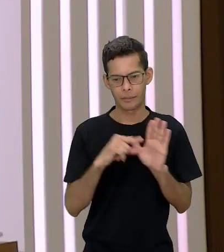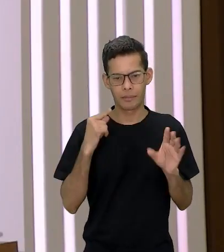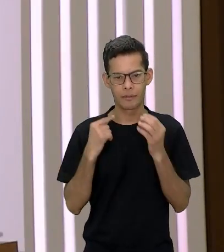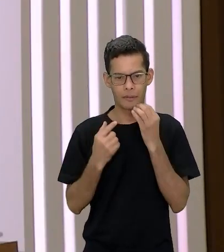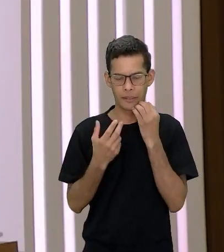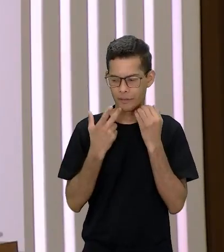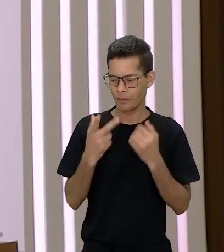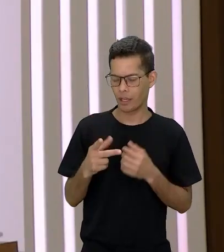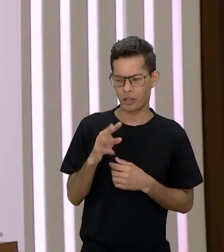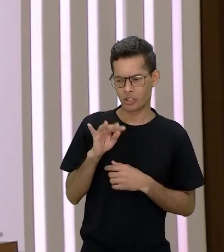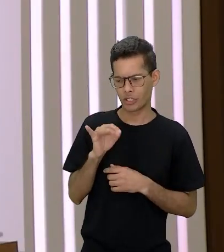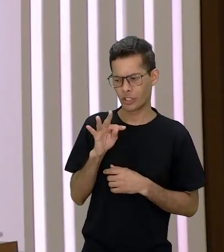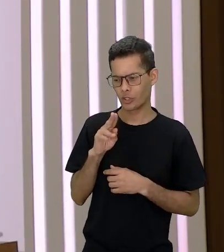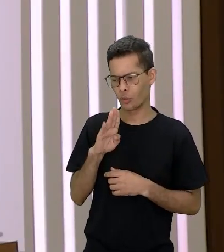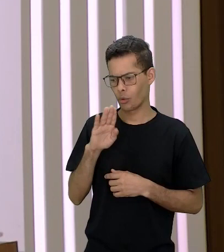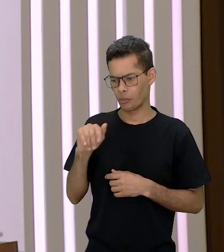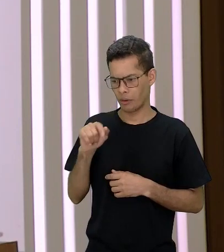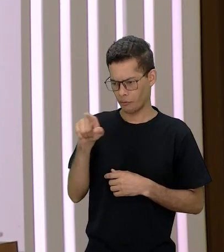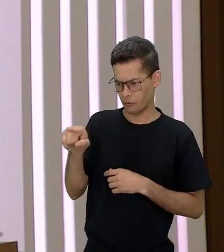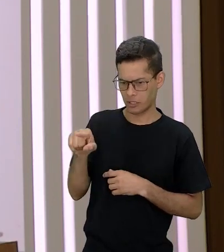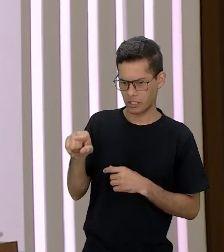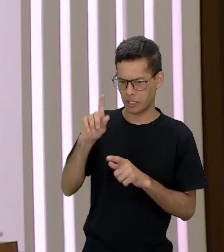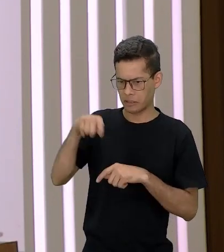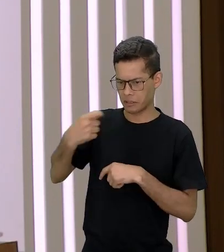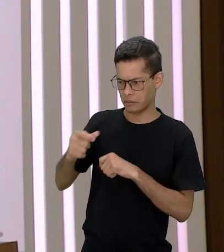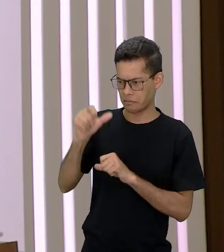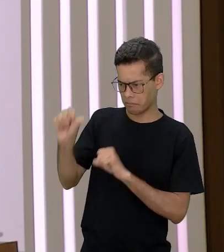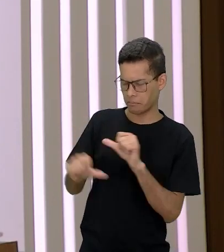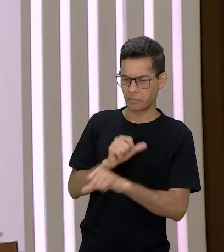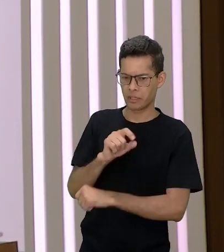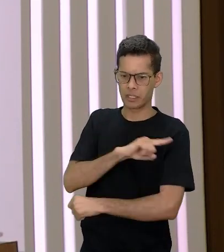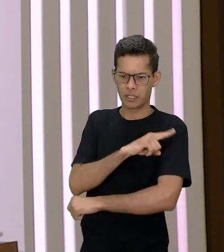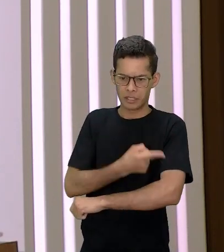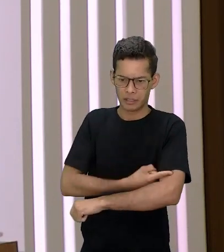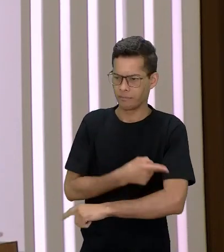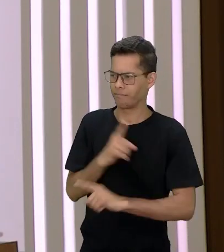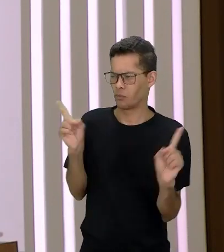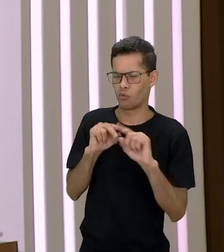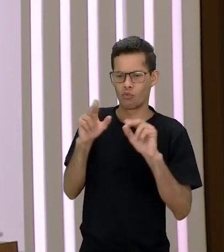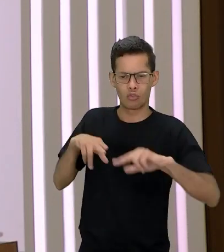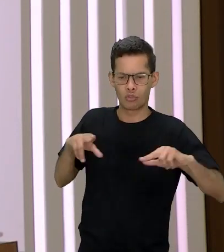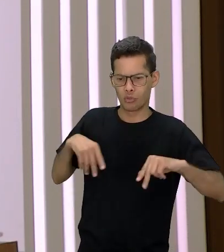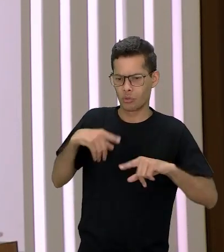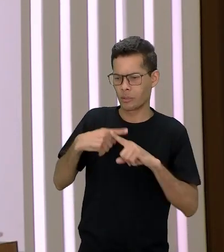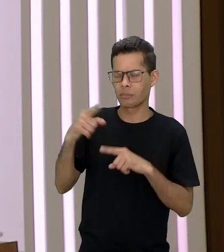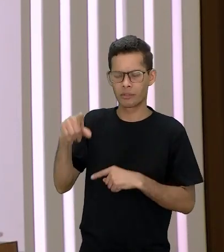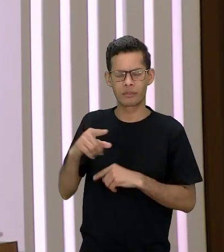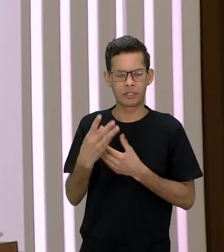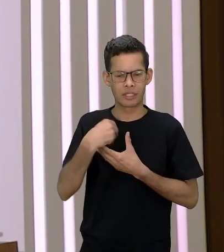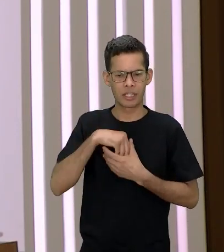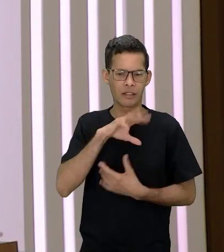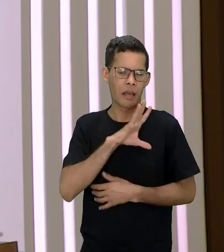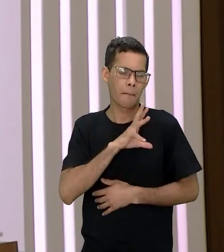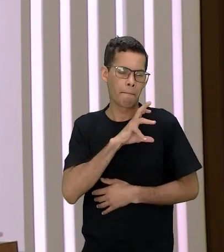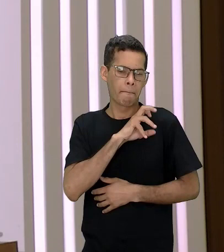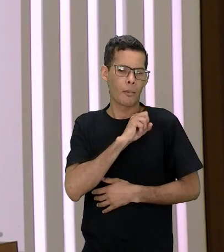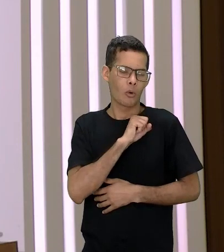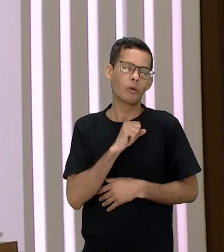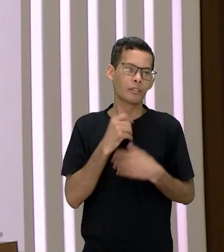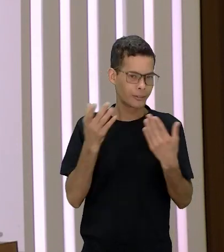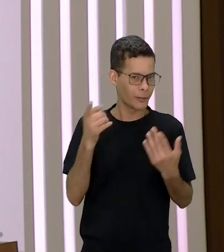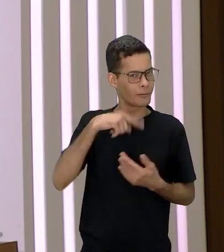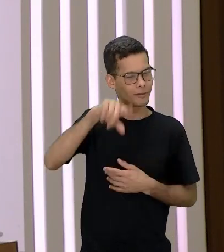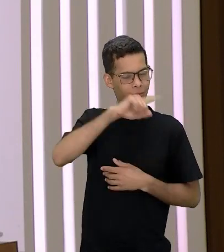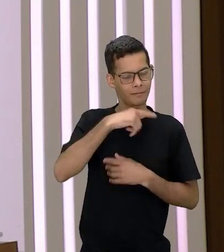fala assim Tituba eu nunca vou fazer de você uma feminista porque você ama muito o amor então a Tituba é um convite também para repensarmos o